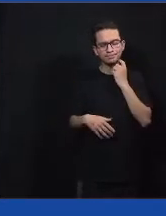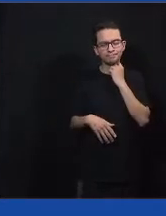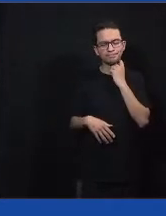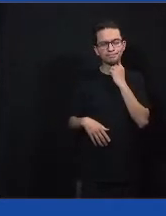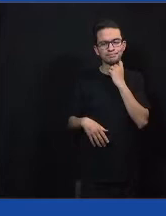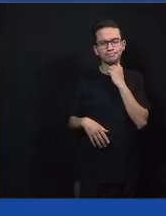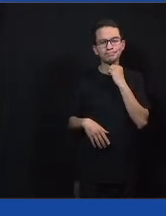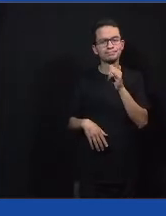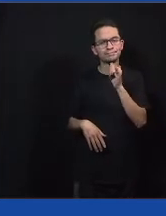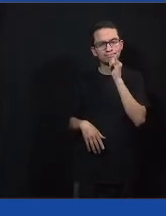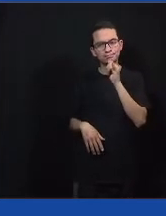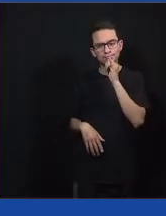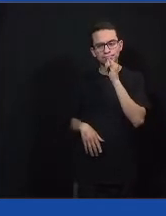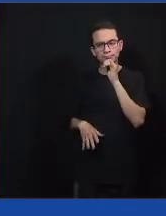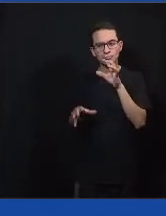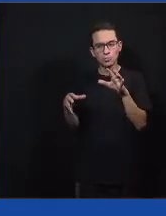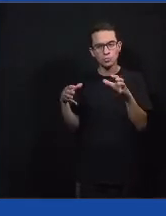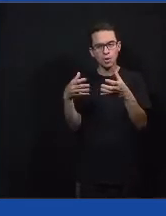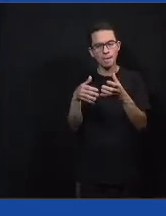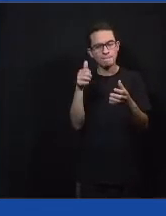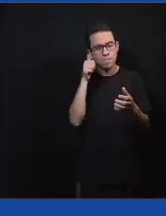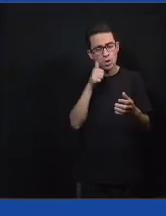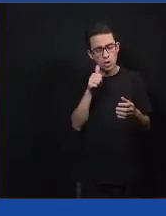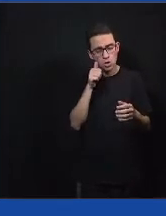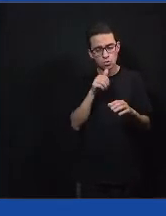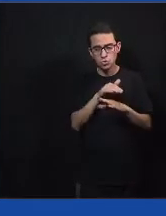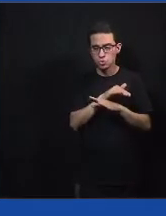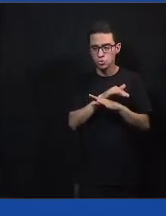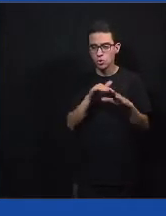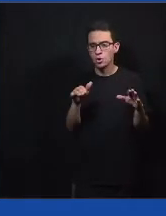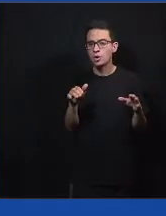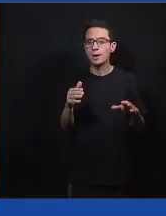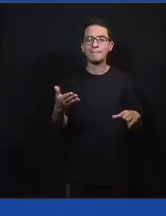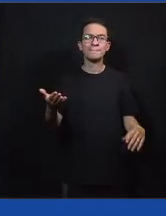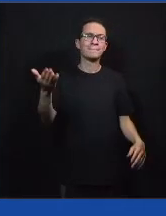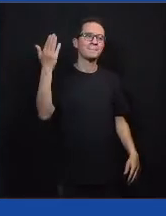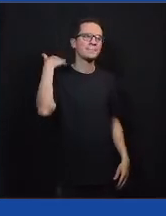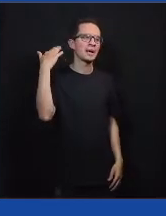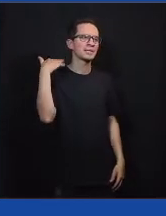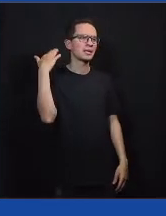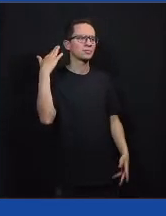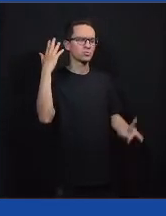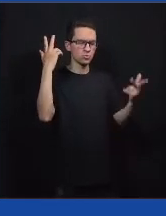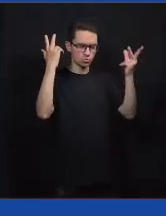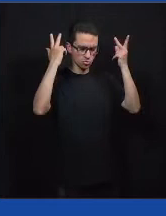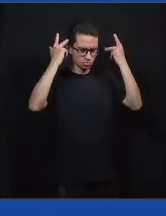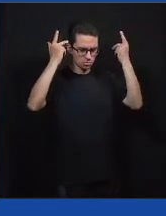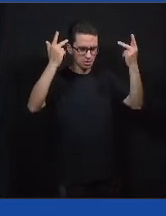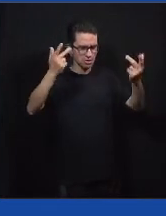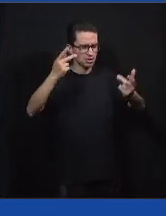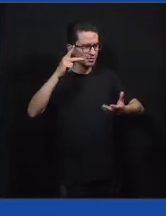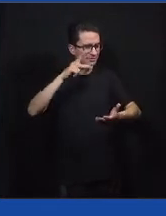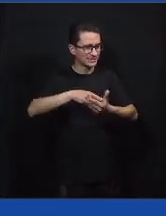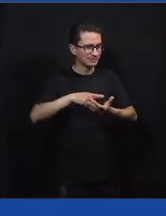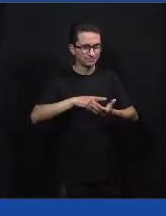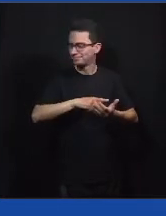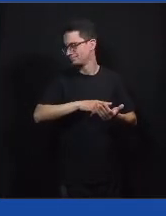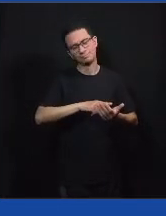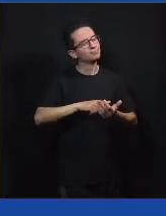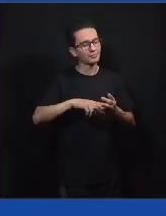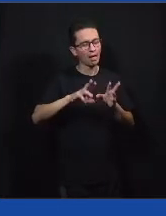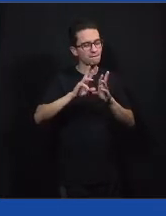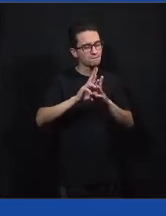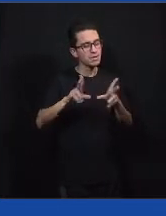num grupo só de mulheres, percebeu-se que algumas situações que eram normalizadas e que não eram legais, mas que todo mundo achava que era